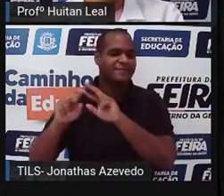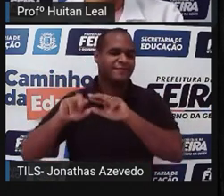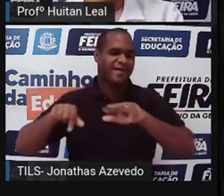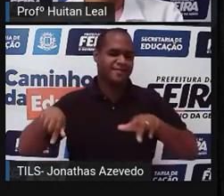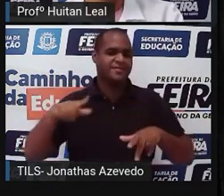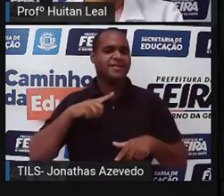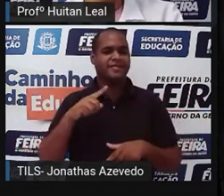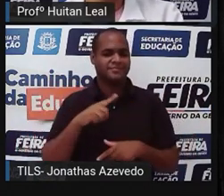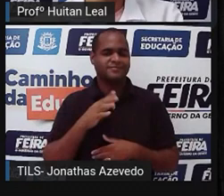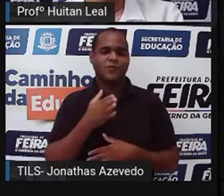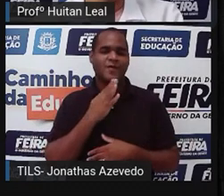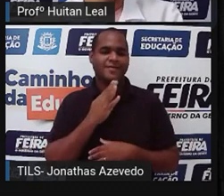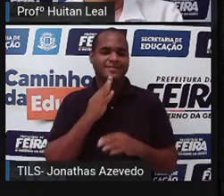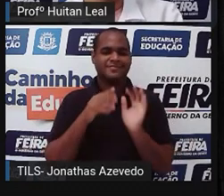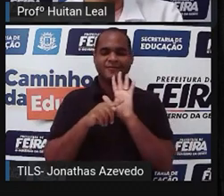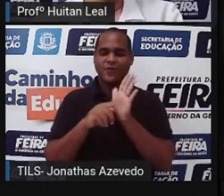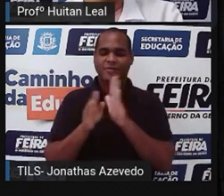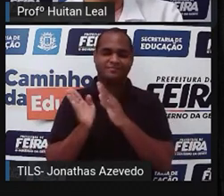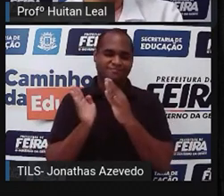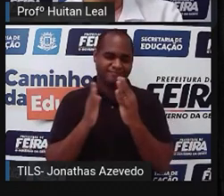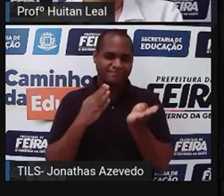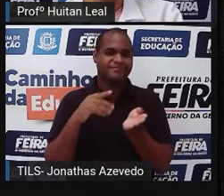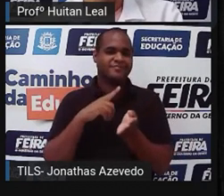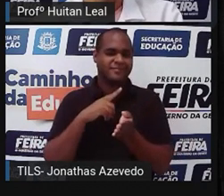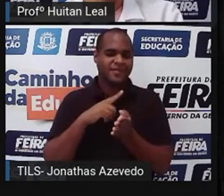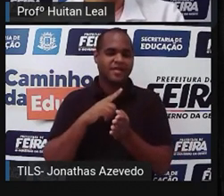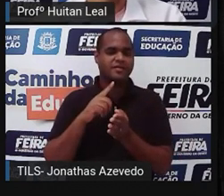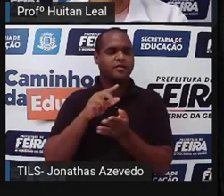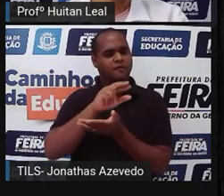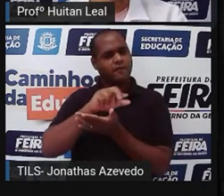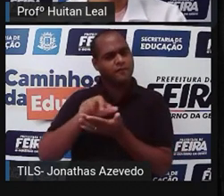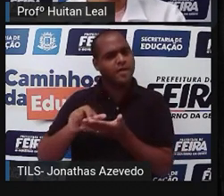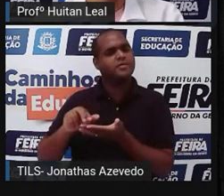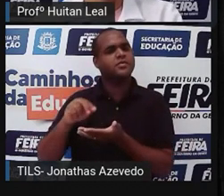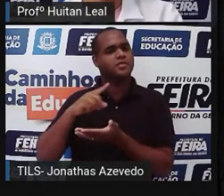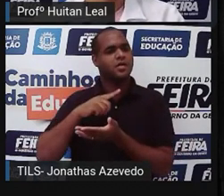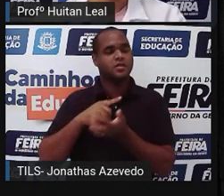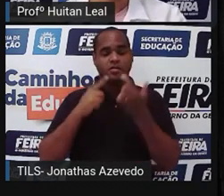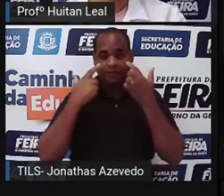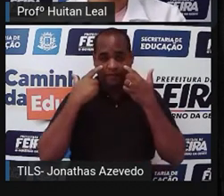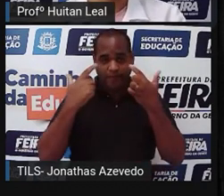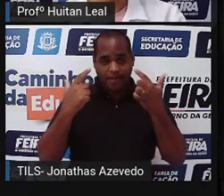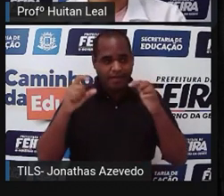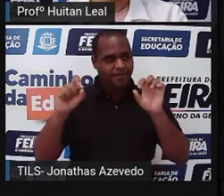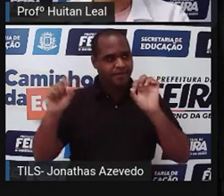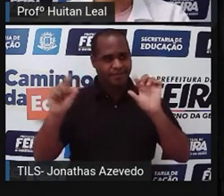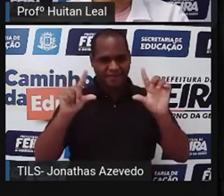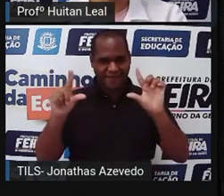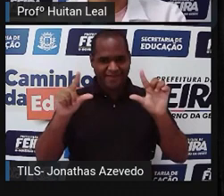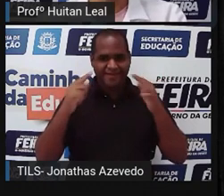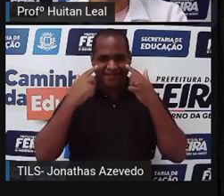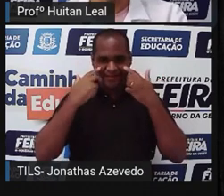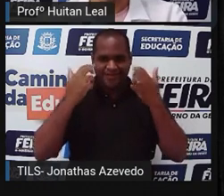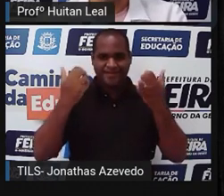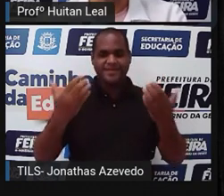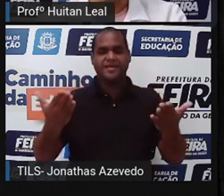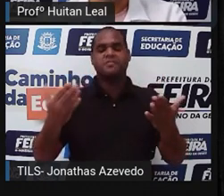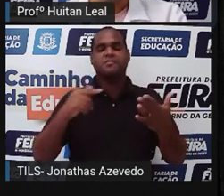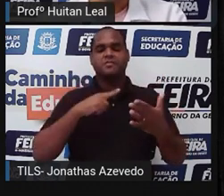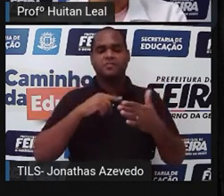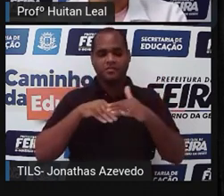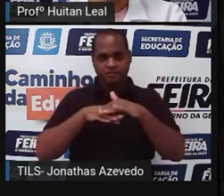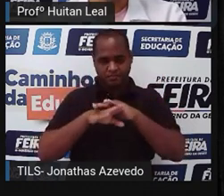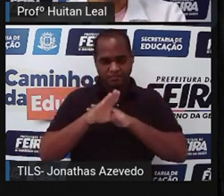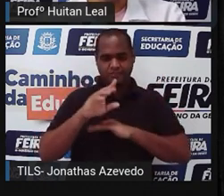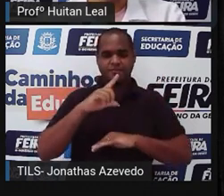nós já conhecemos até de filmes, não é? De séries que passam na TV. Então, essa é a ambientação